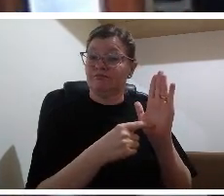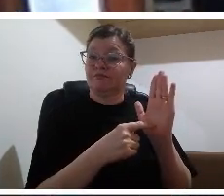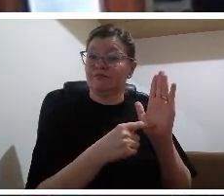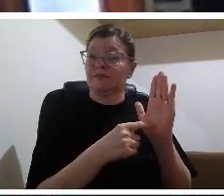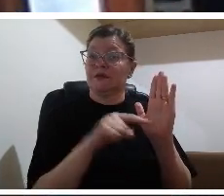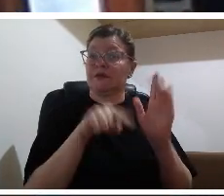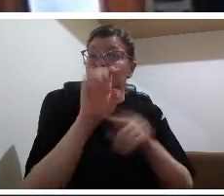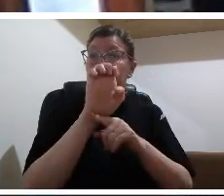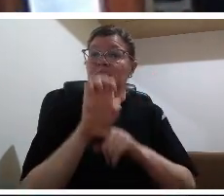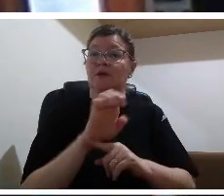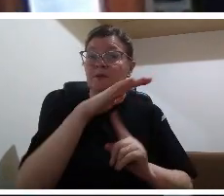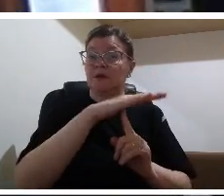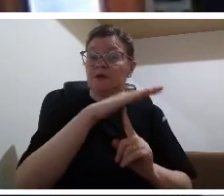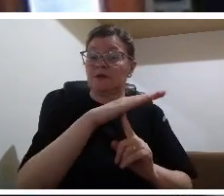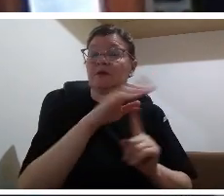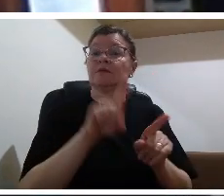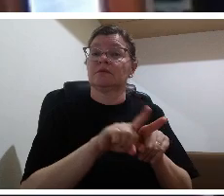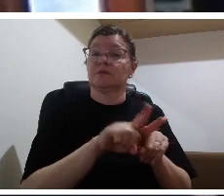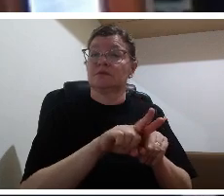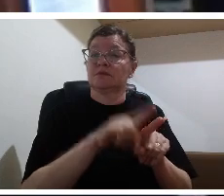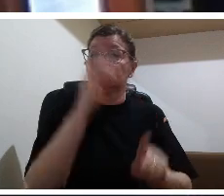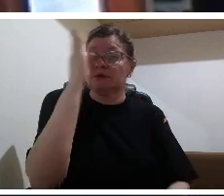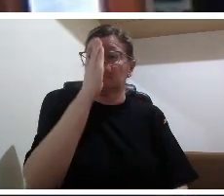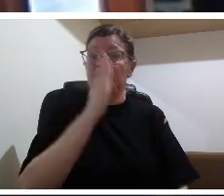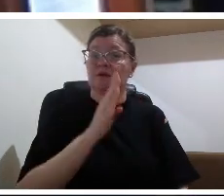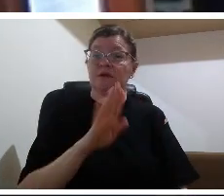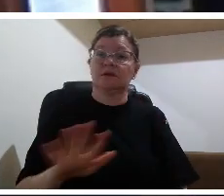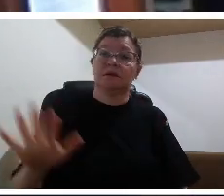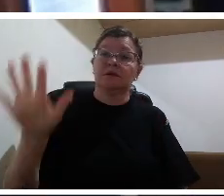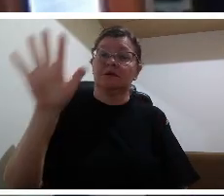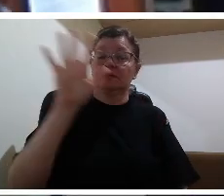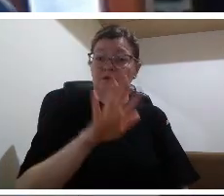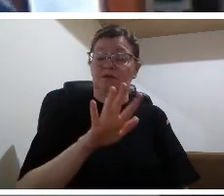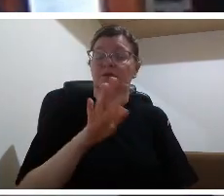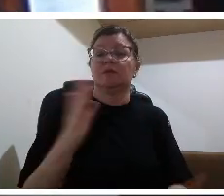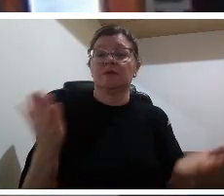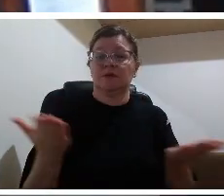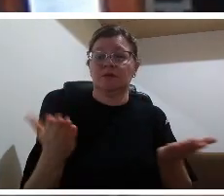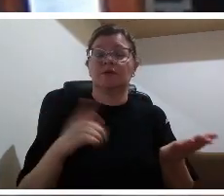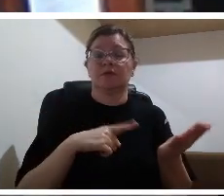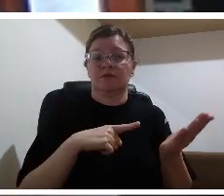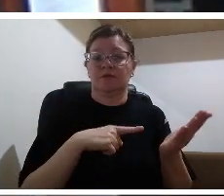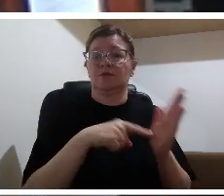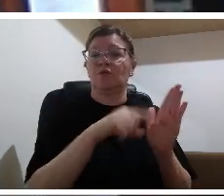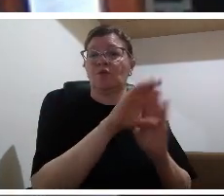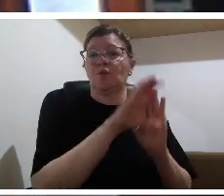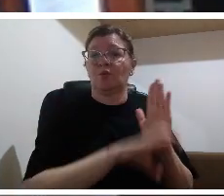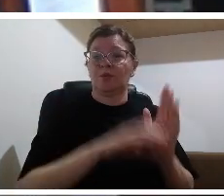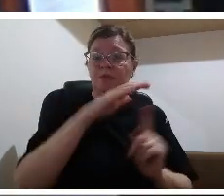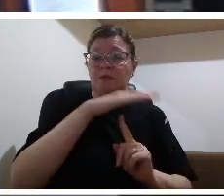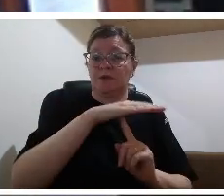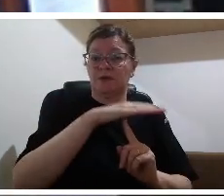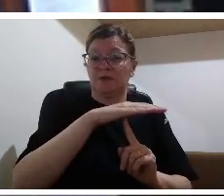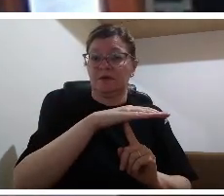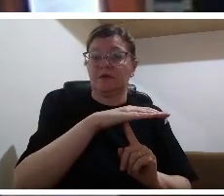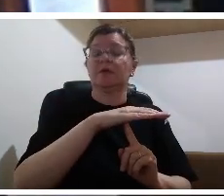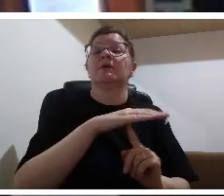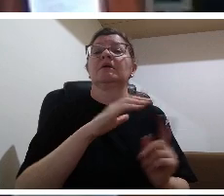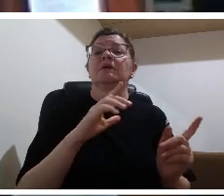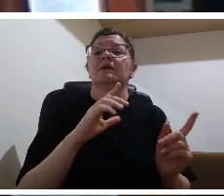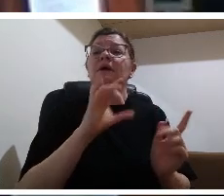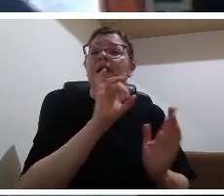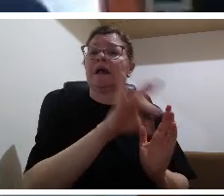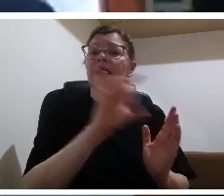do paraná cada área de conhecimento tem listados os objetivos e os